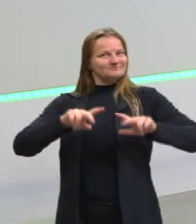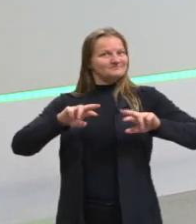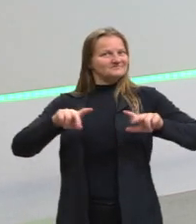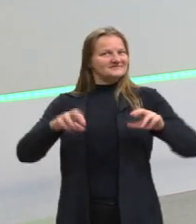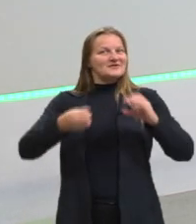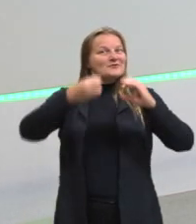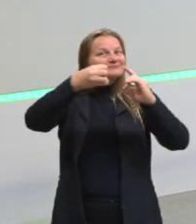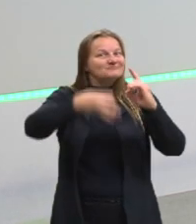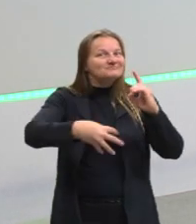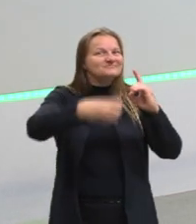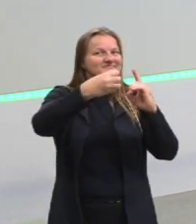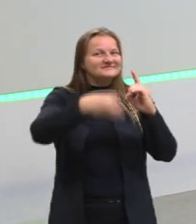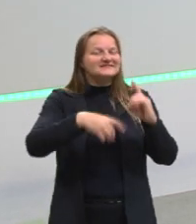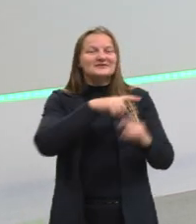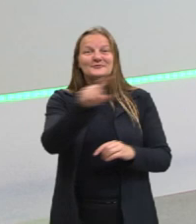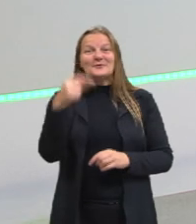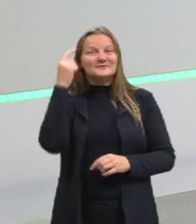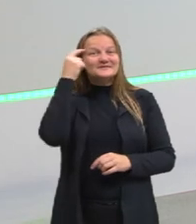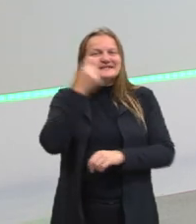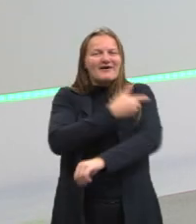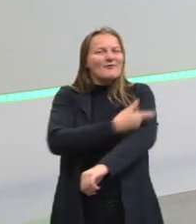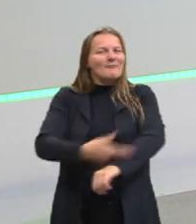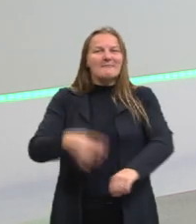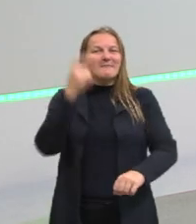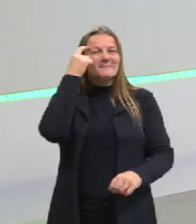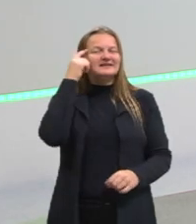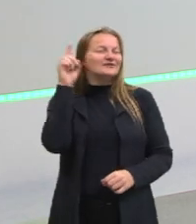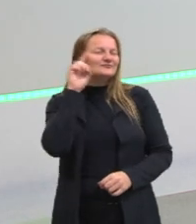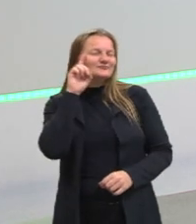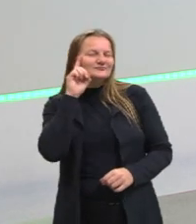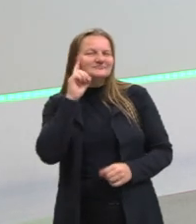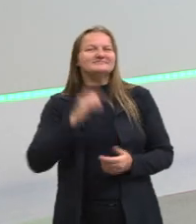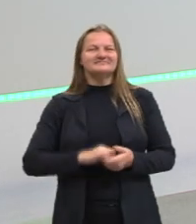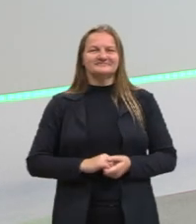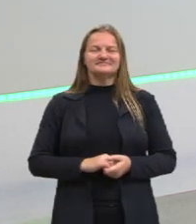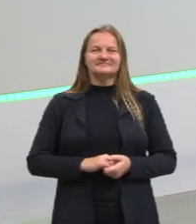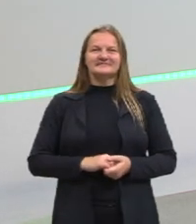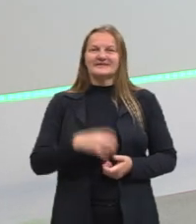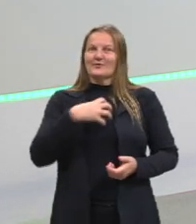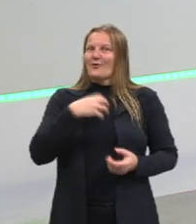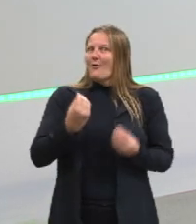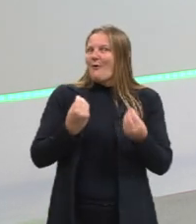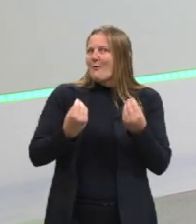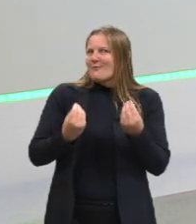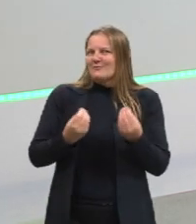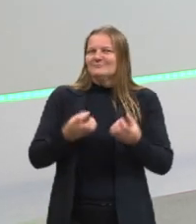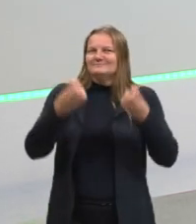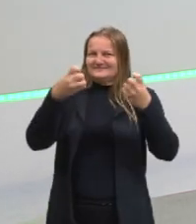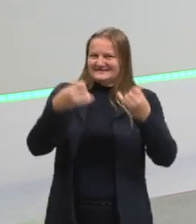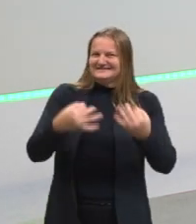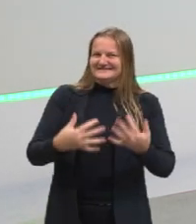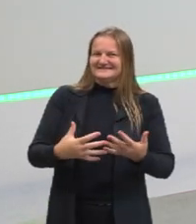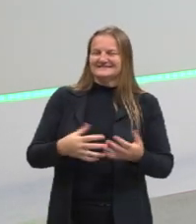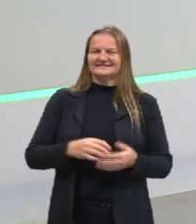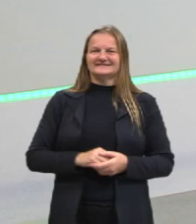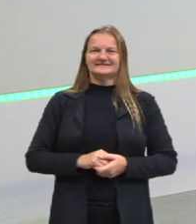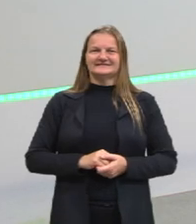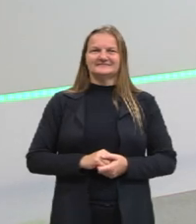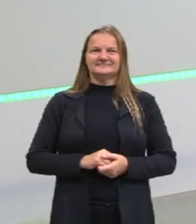descrever o que a gente está acostumado a pensar no nosso dia a dia. Mas faz sentido, tá gente? Aos poucos vai fazendo sentido.